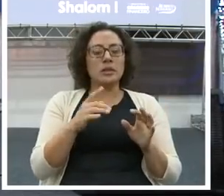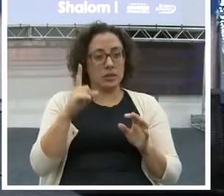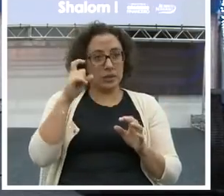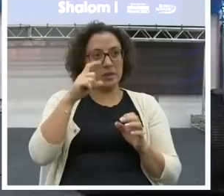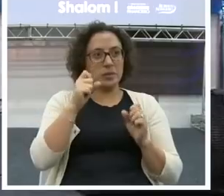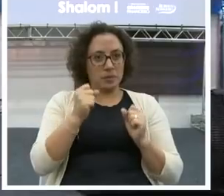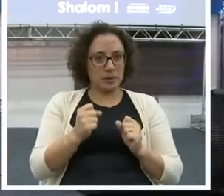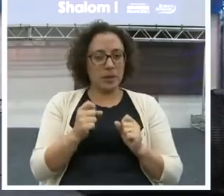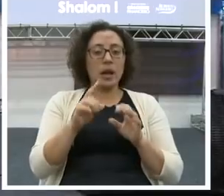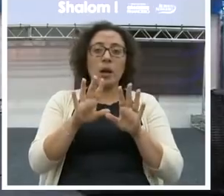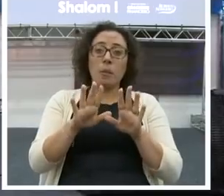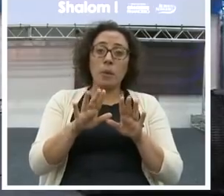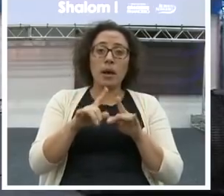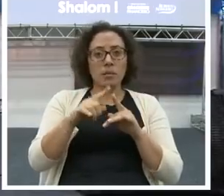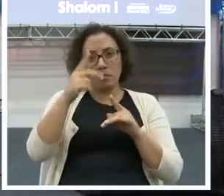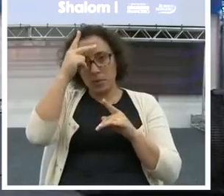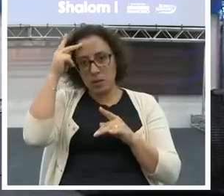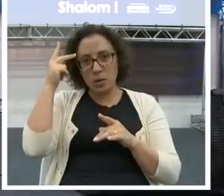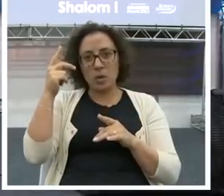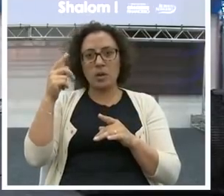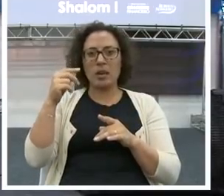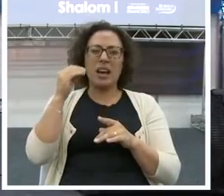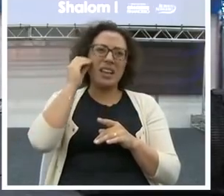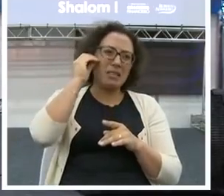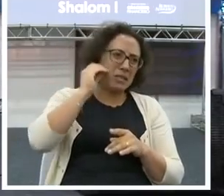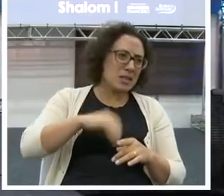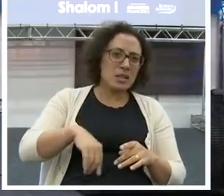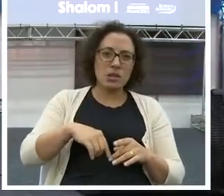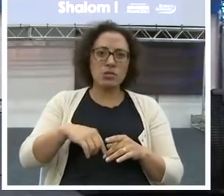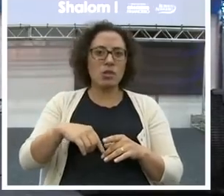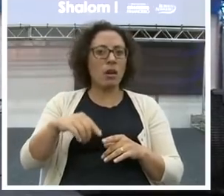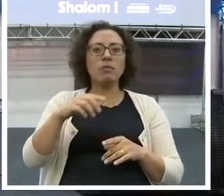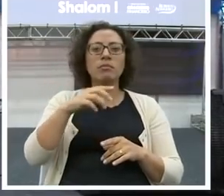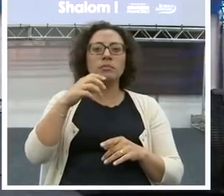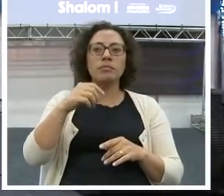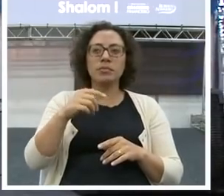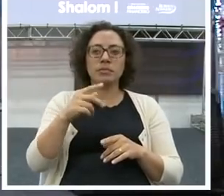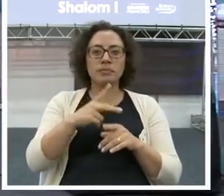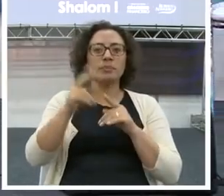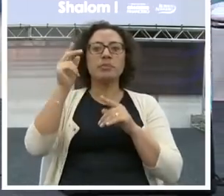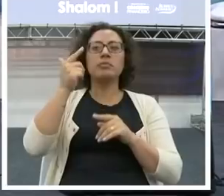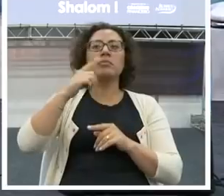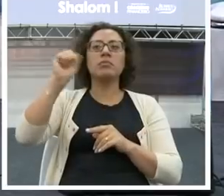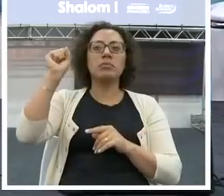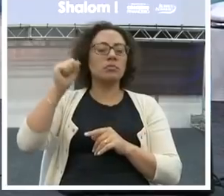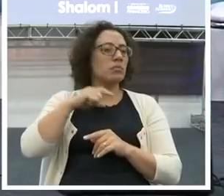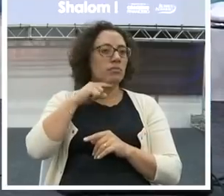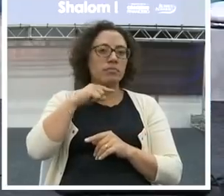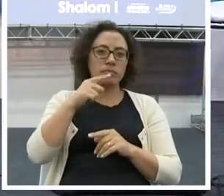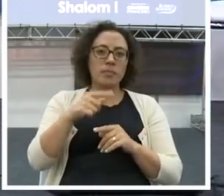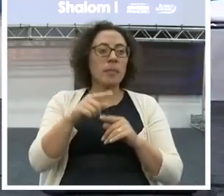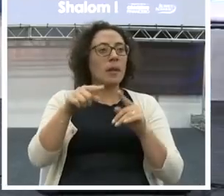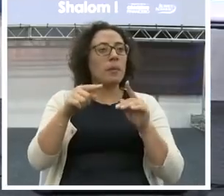incrível e a pessoa só não vence quem desiste. Procurar alguém maior que você, no que você